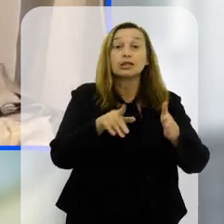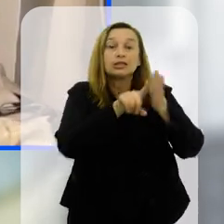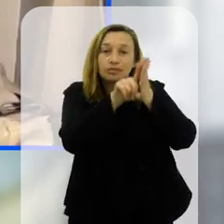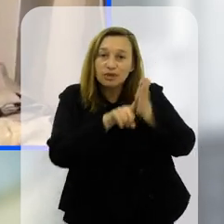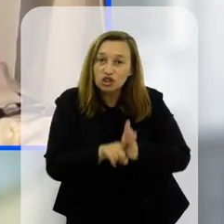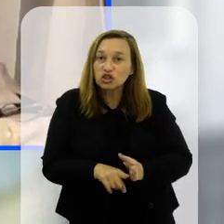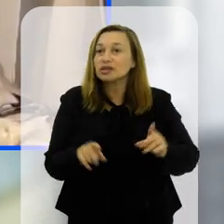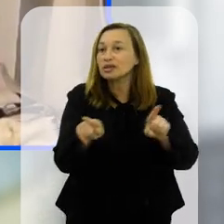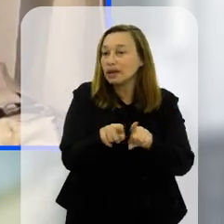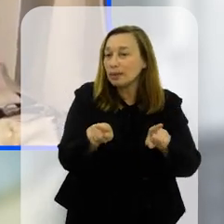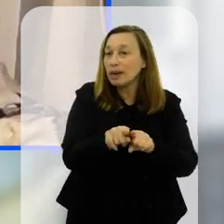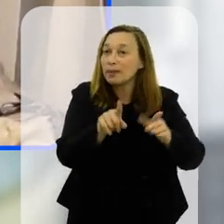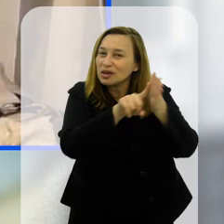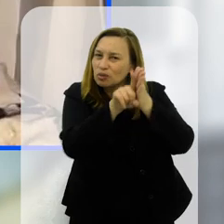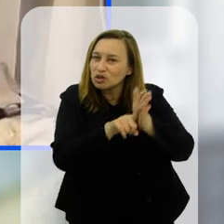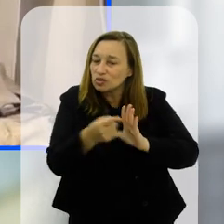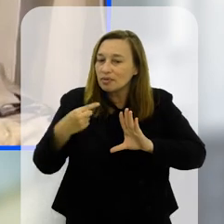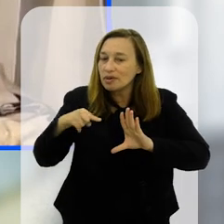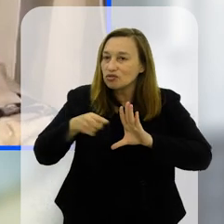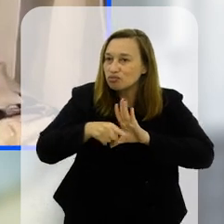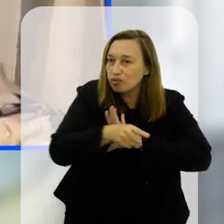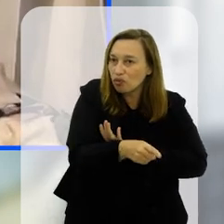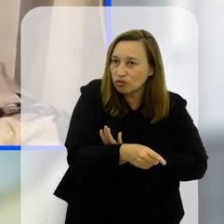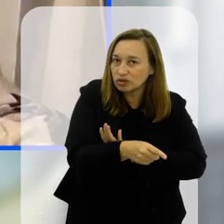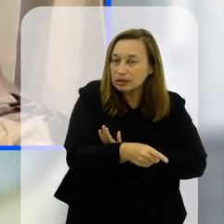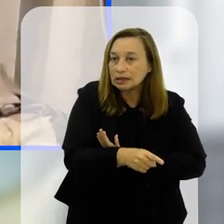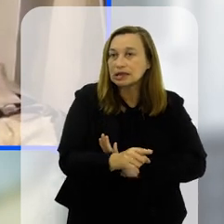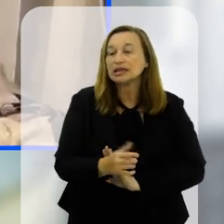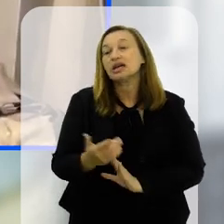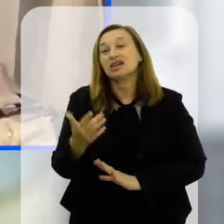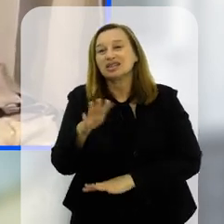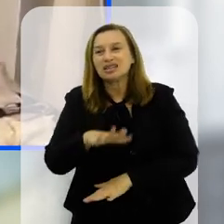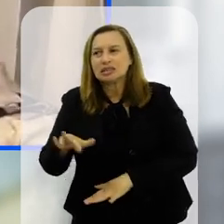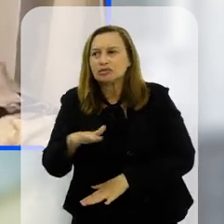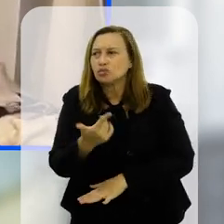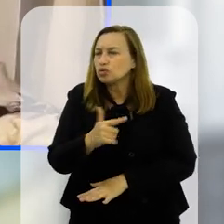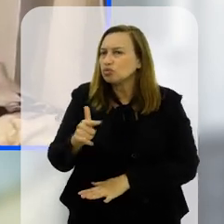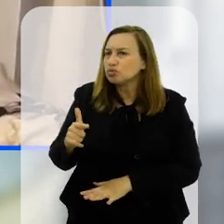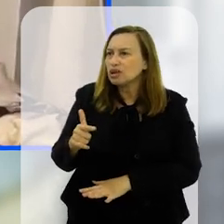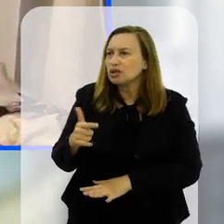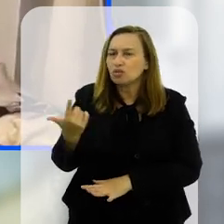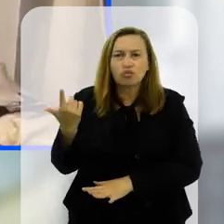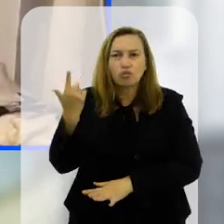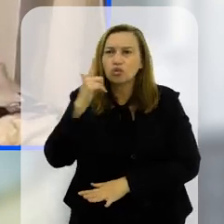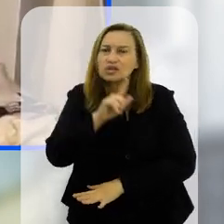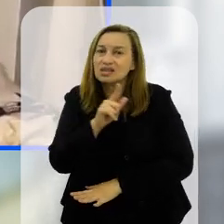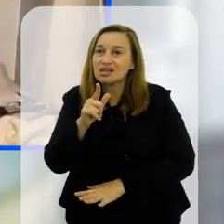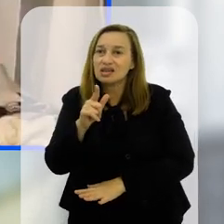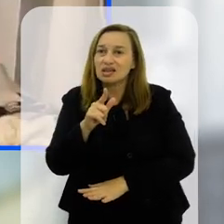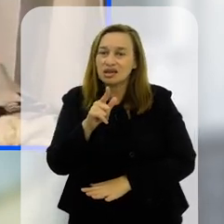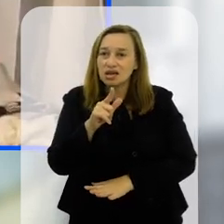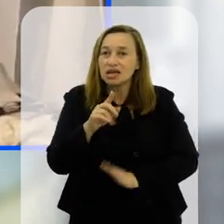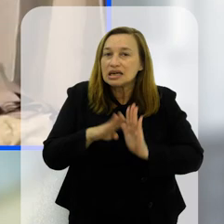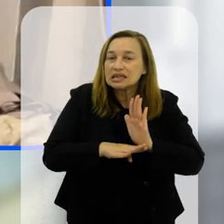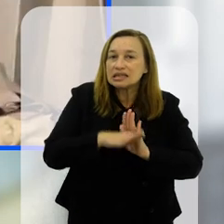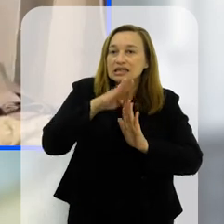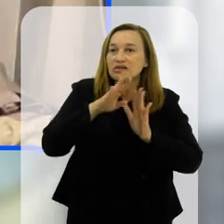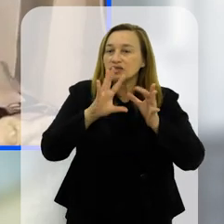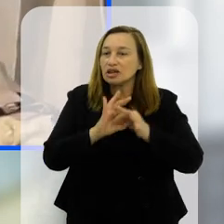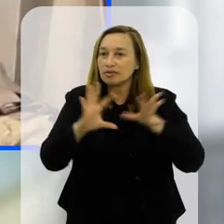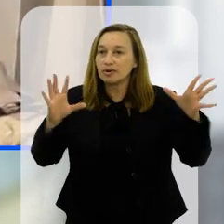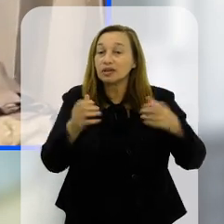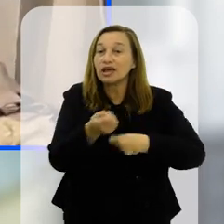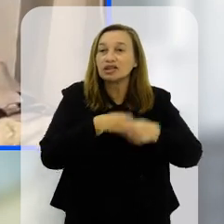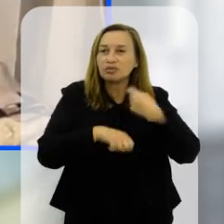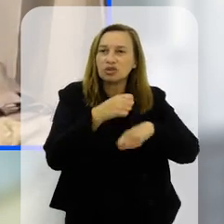concentração de pesquisa também mas de uma pesquisa mais direcionada e eles não têm eles ainda não conseguiram chegar a esse nível